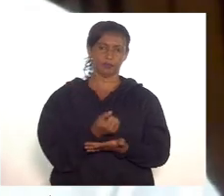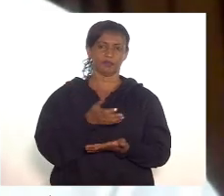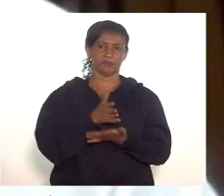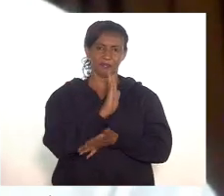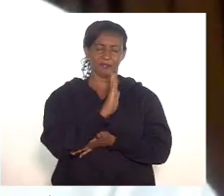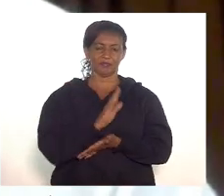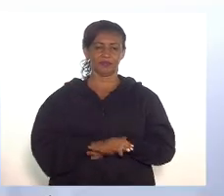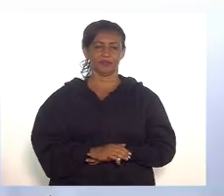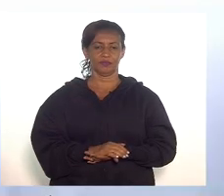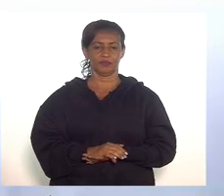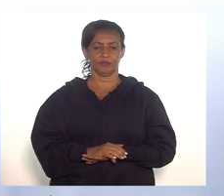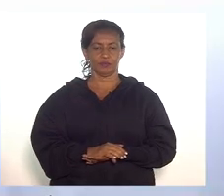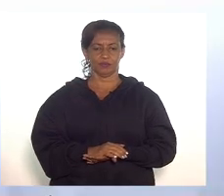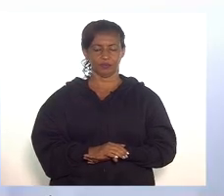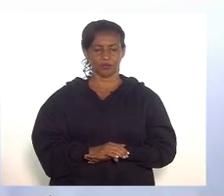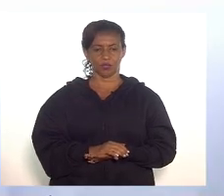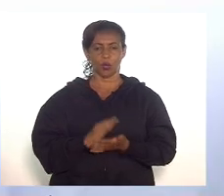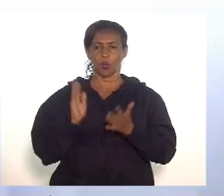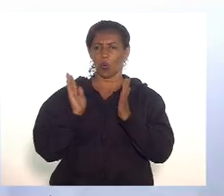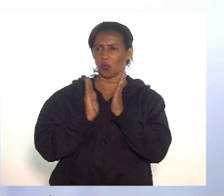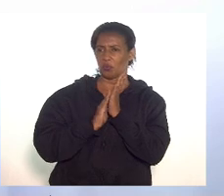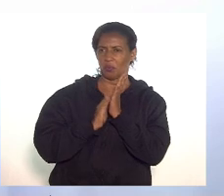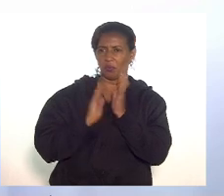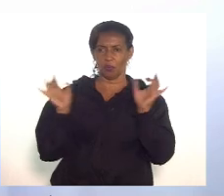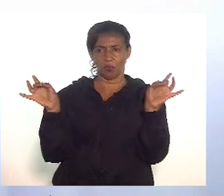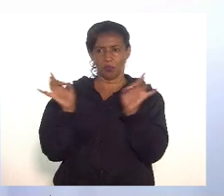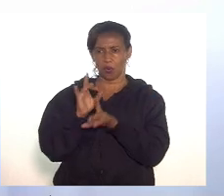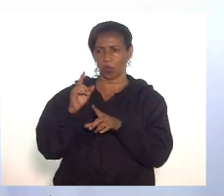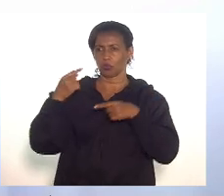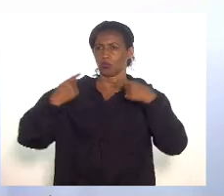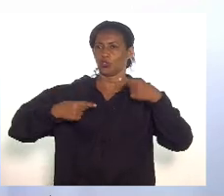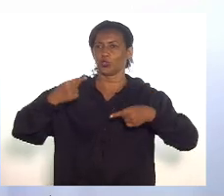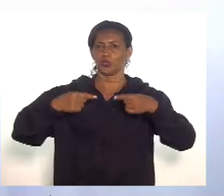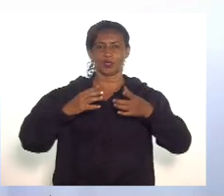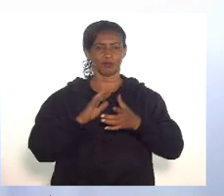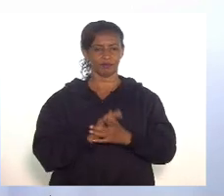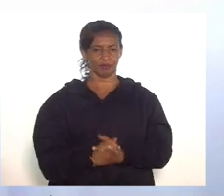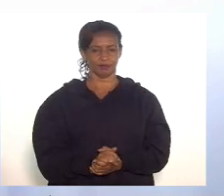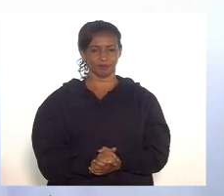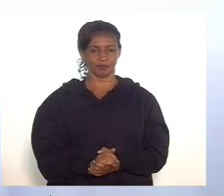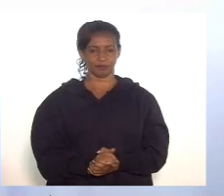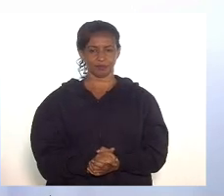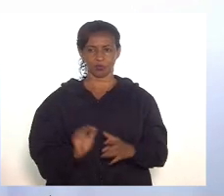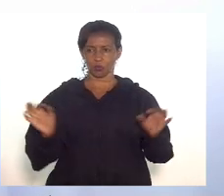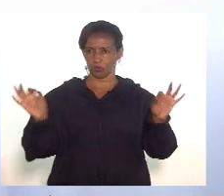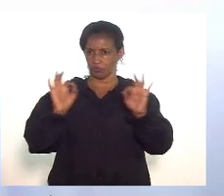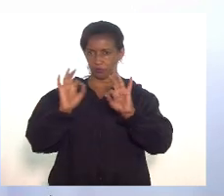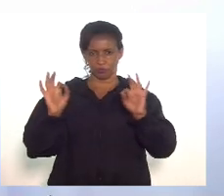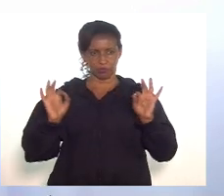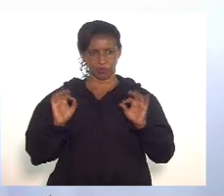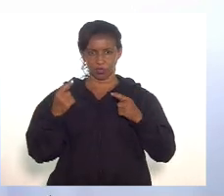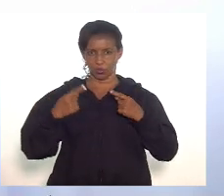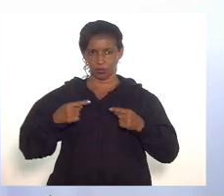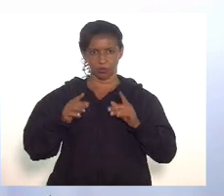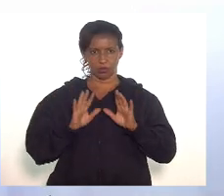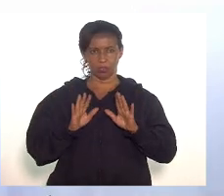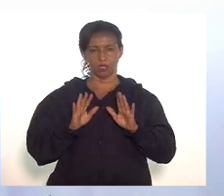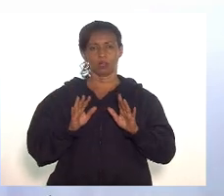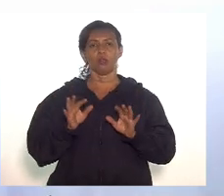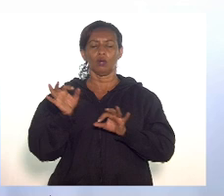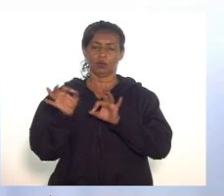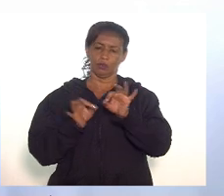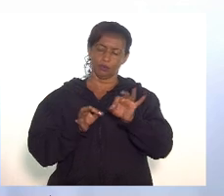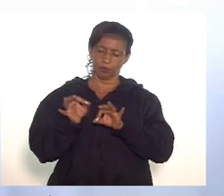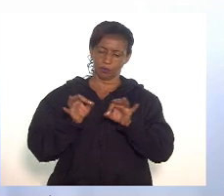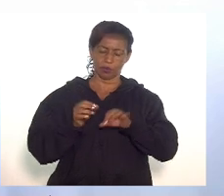Com os pareceres emitidos, em discussão. Não havendo quem queira discutir, o projeto,